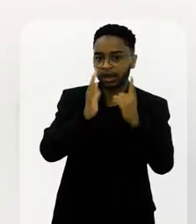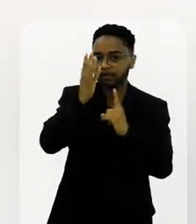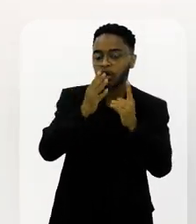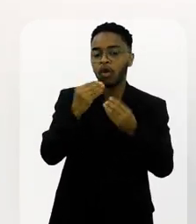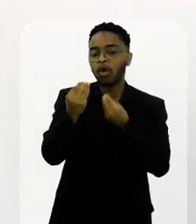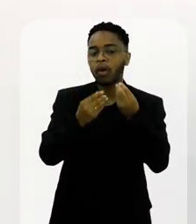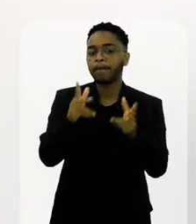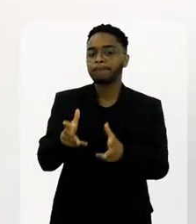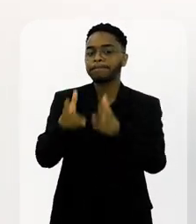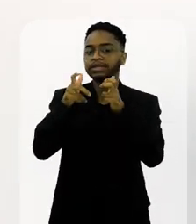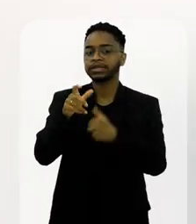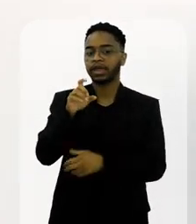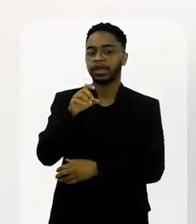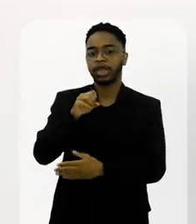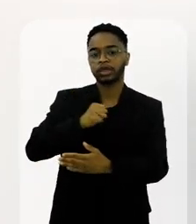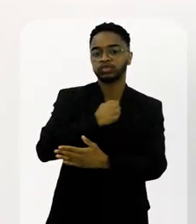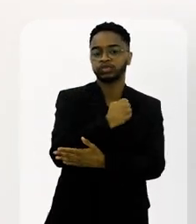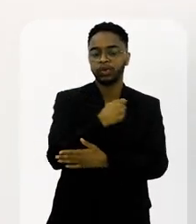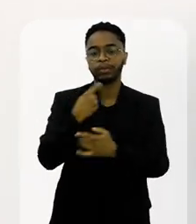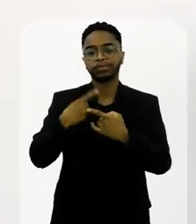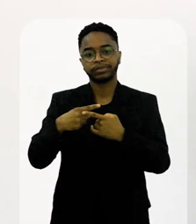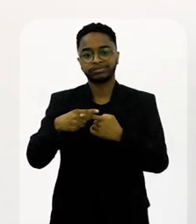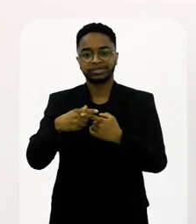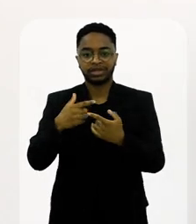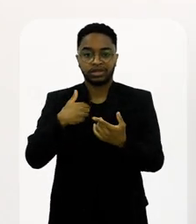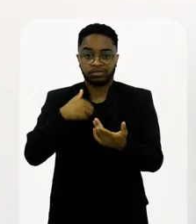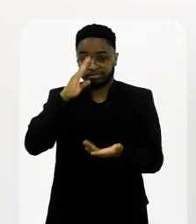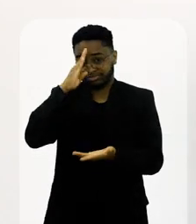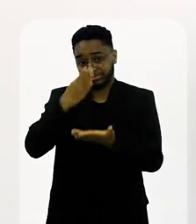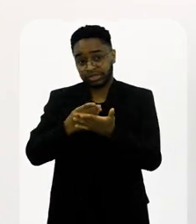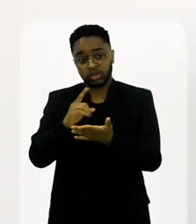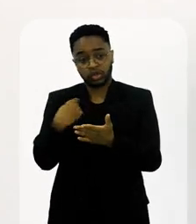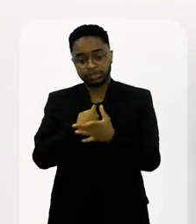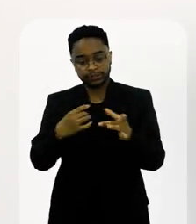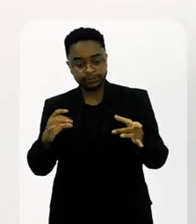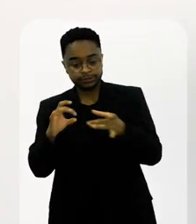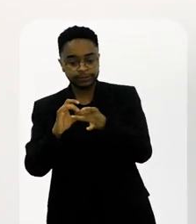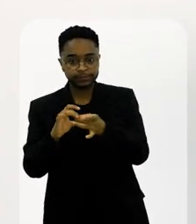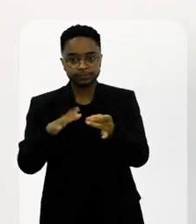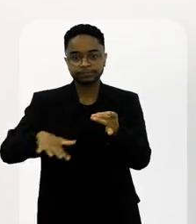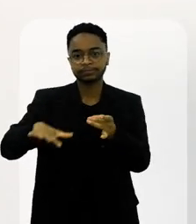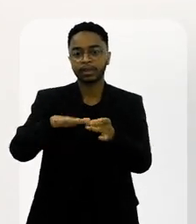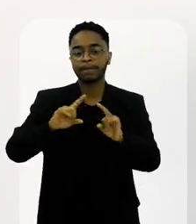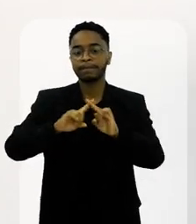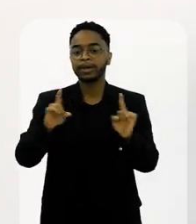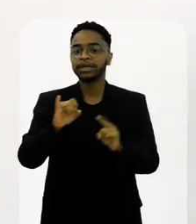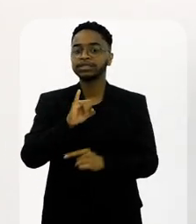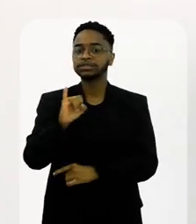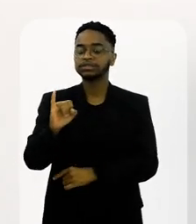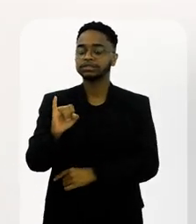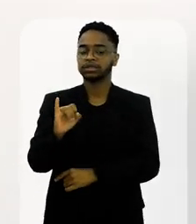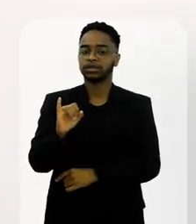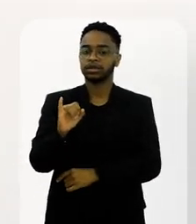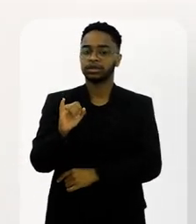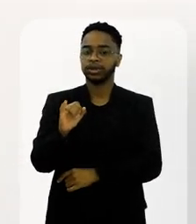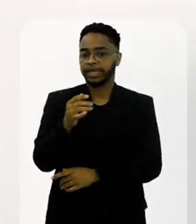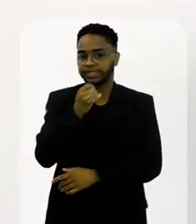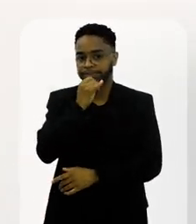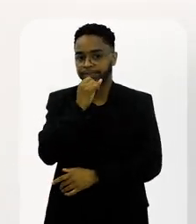tem sobre essa figura de Exu. Não sei se é porque a gente está muito enfronhado nesse mundo, mas como você começa a ter